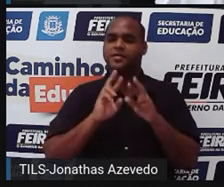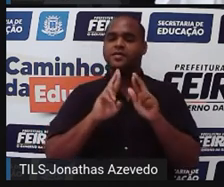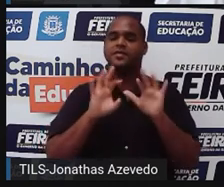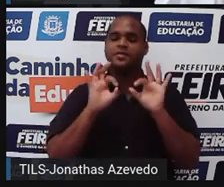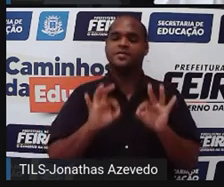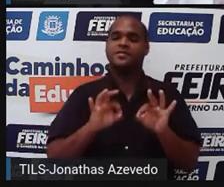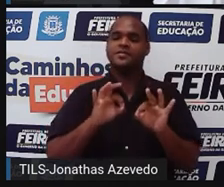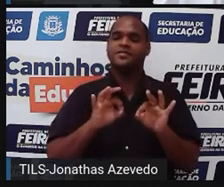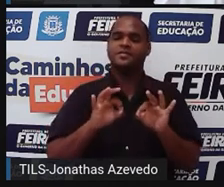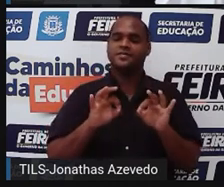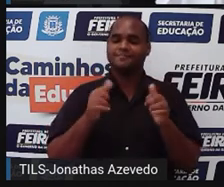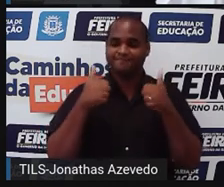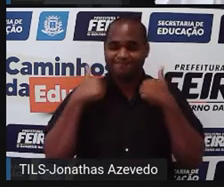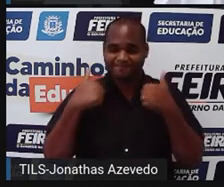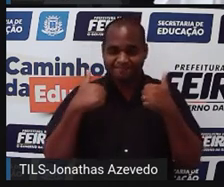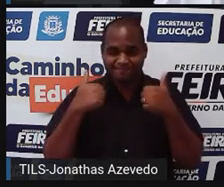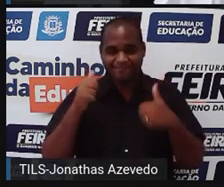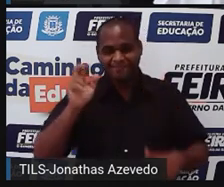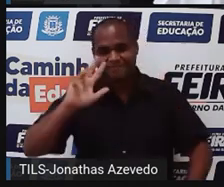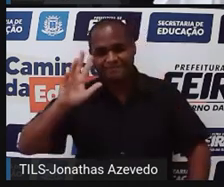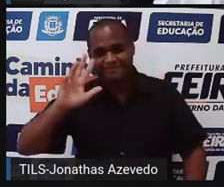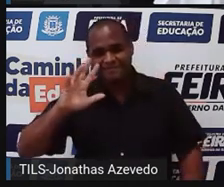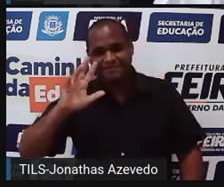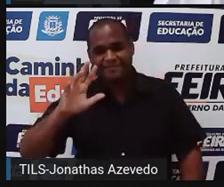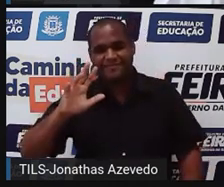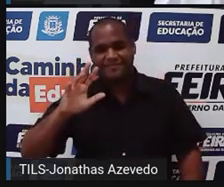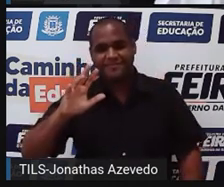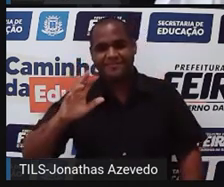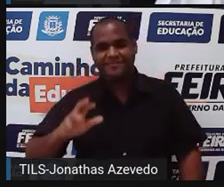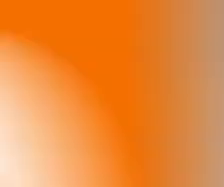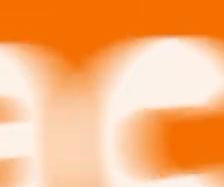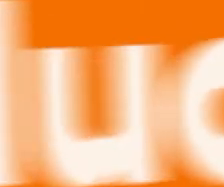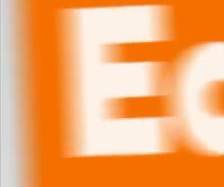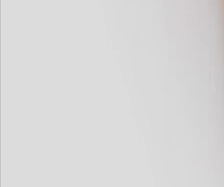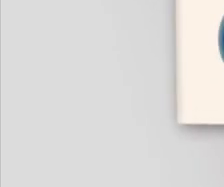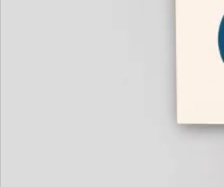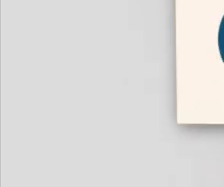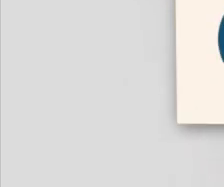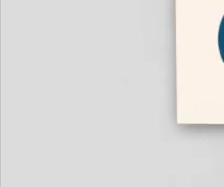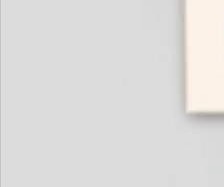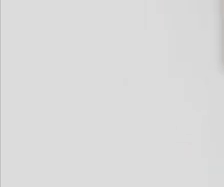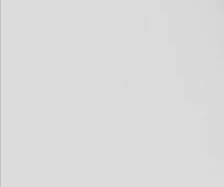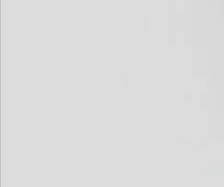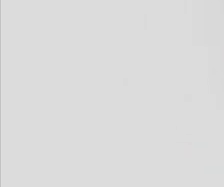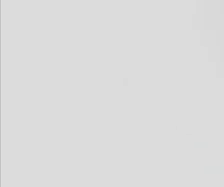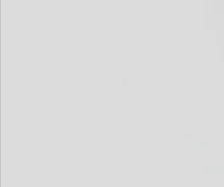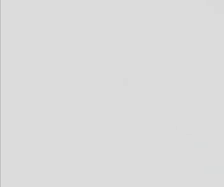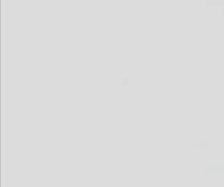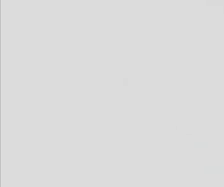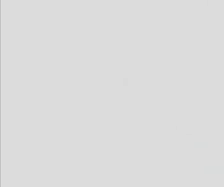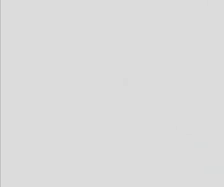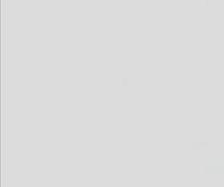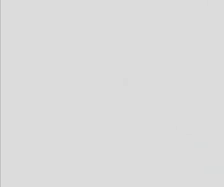solução. É isso aí, valeu, até mais. Tchau. Tchau. Tchau.